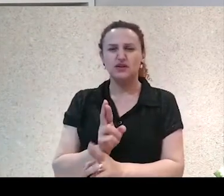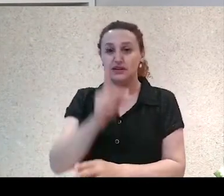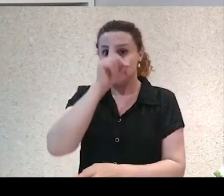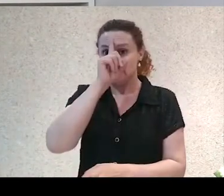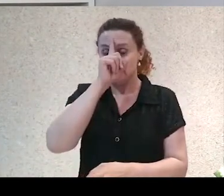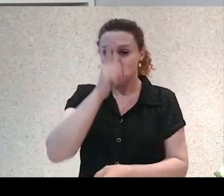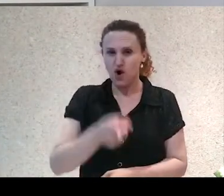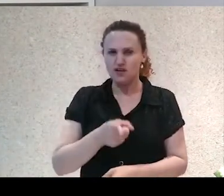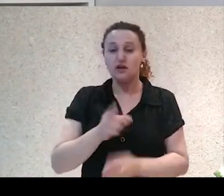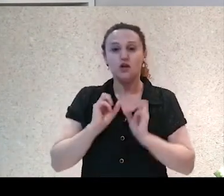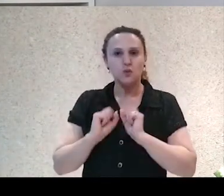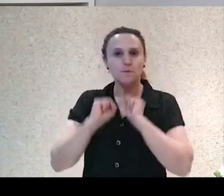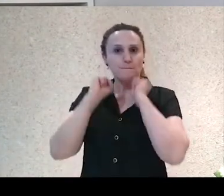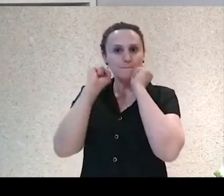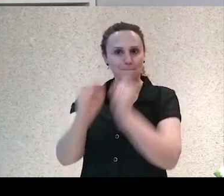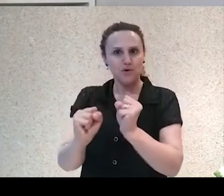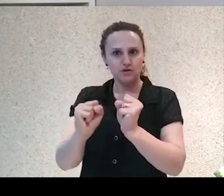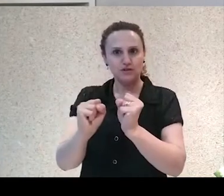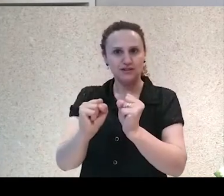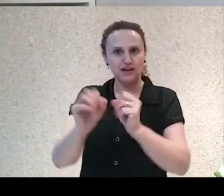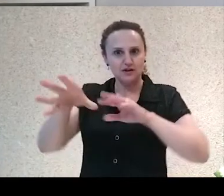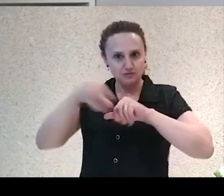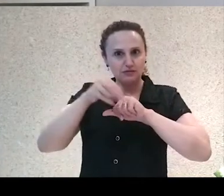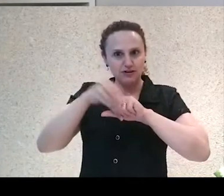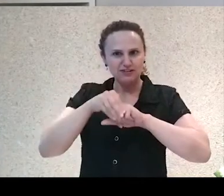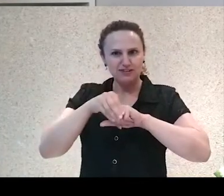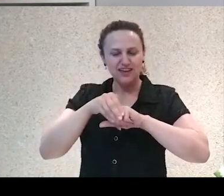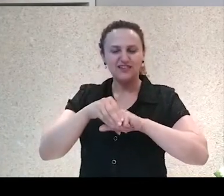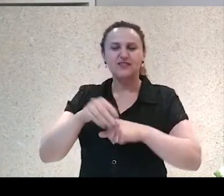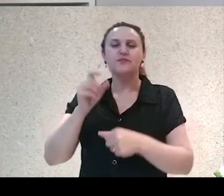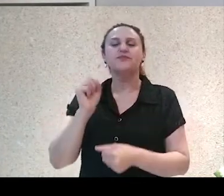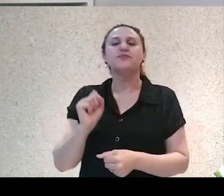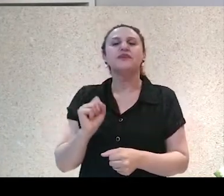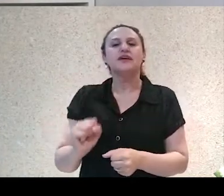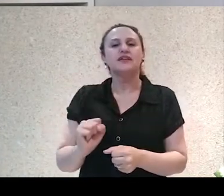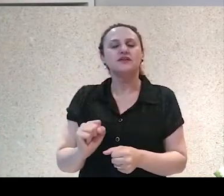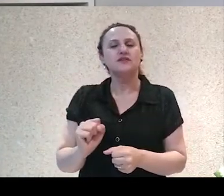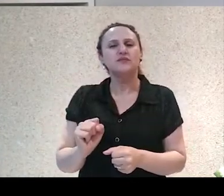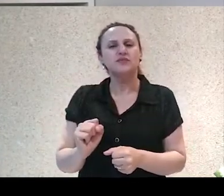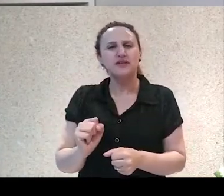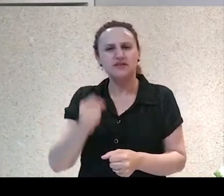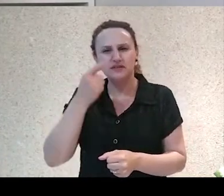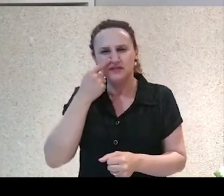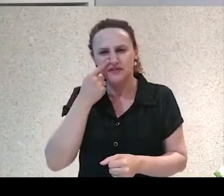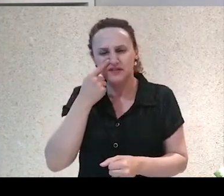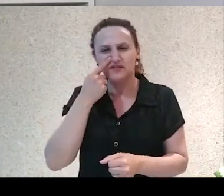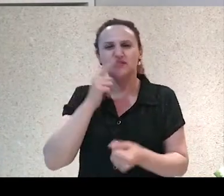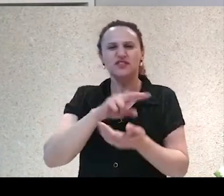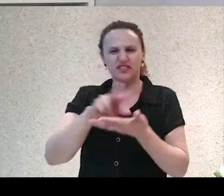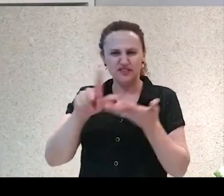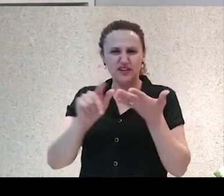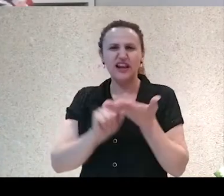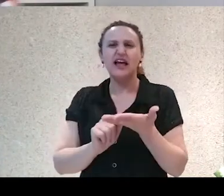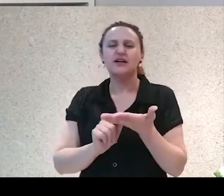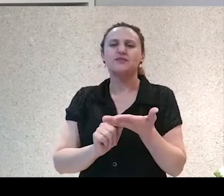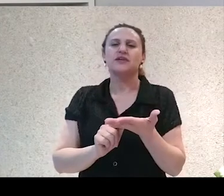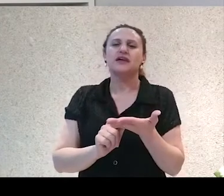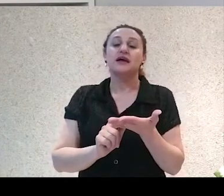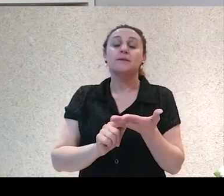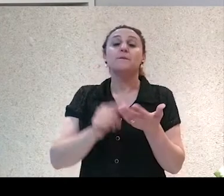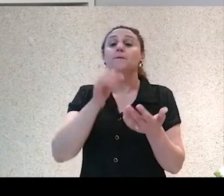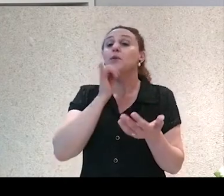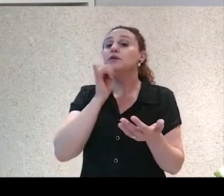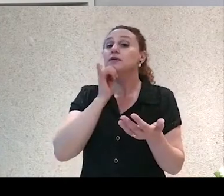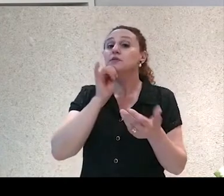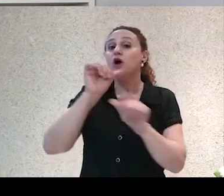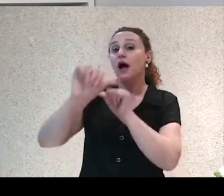o poder do conhecimento, a gente tem algumas obras que a gente poderia já comentar com vocês, como as distopias. A Revolução dos Bichos, por